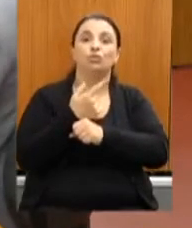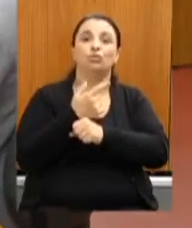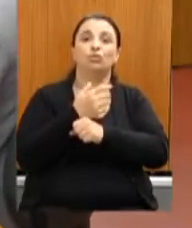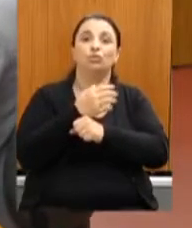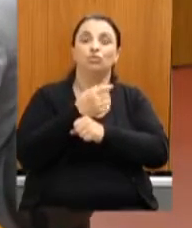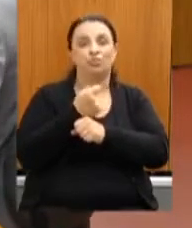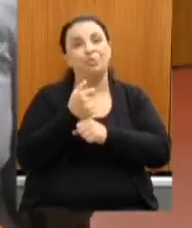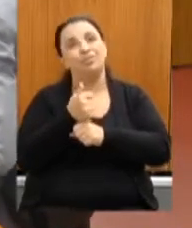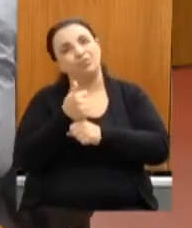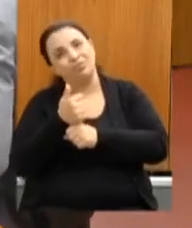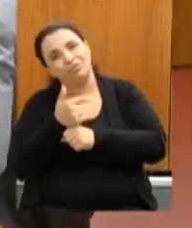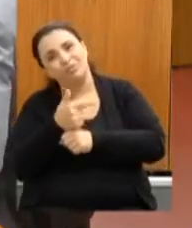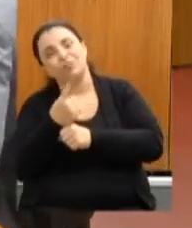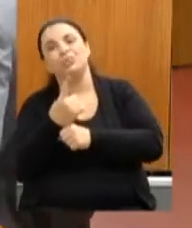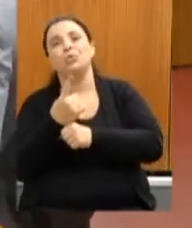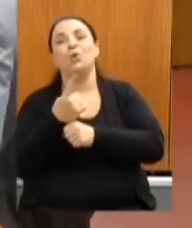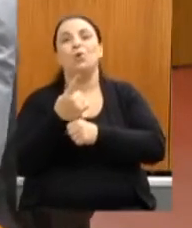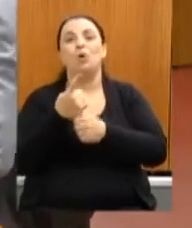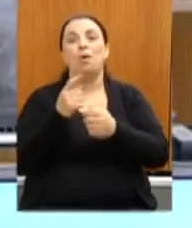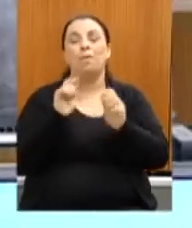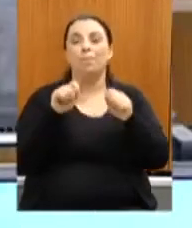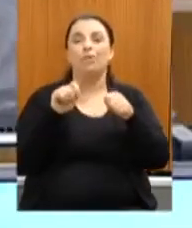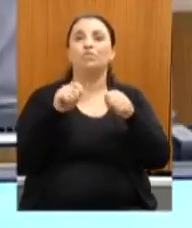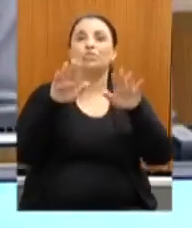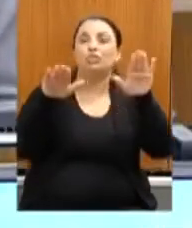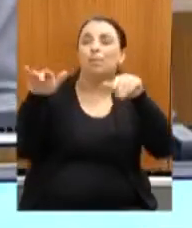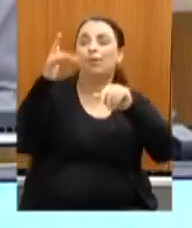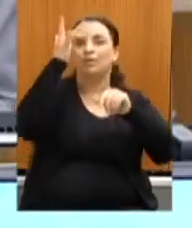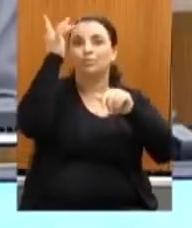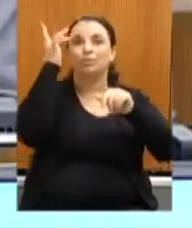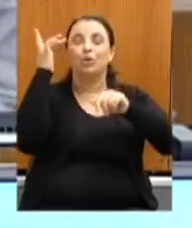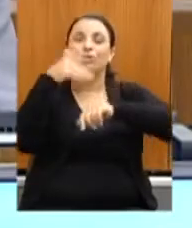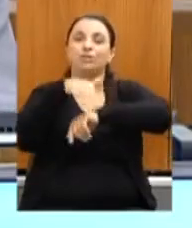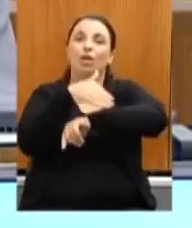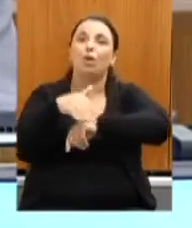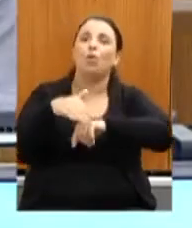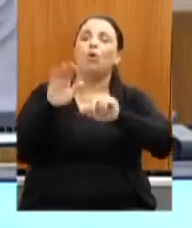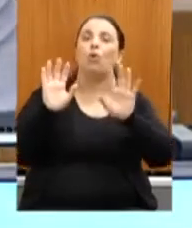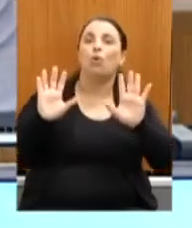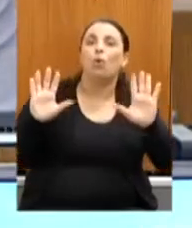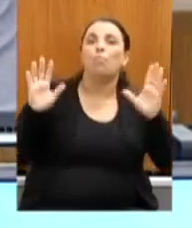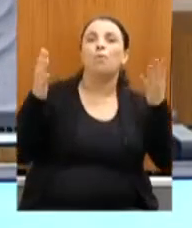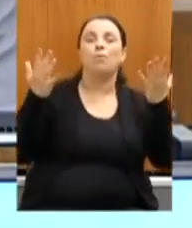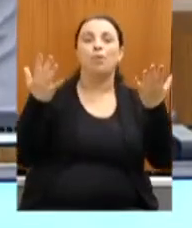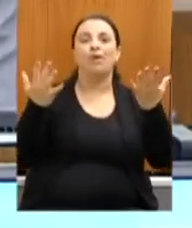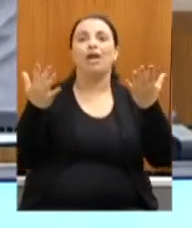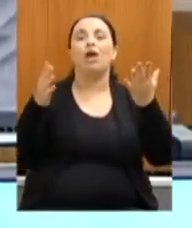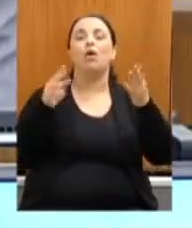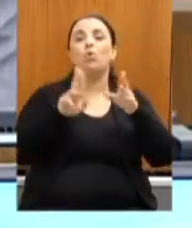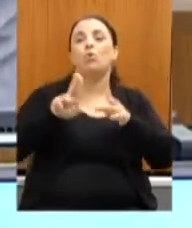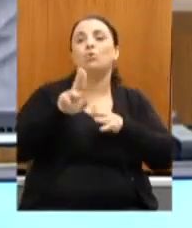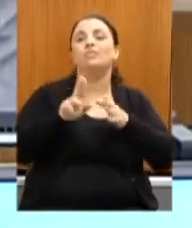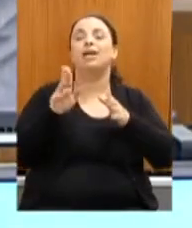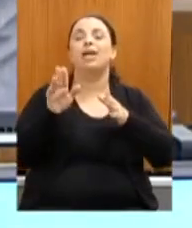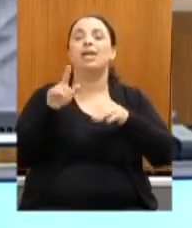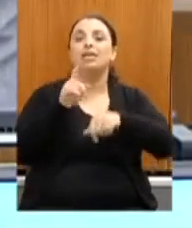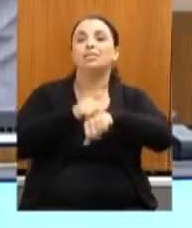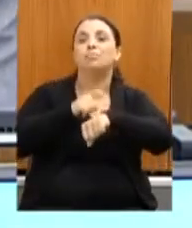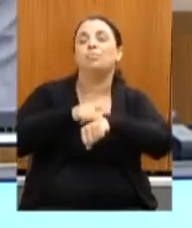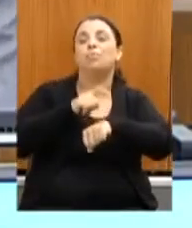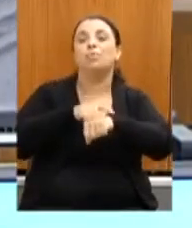que a gente possa levar as pessoas para a rua e usar esse momento de efeméride também como uma promoção